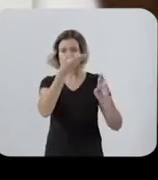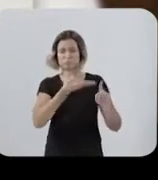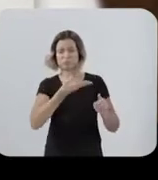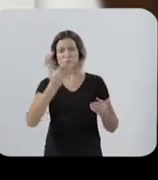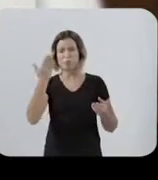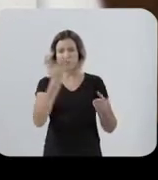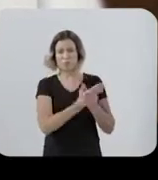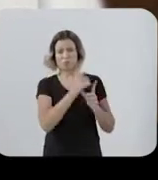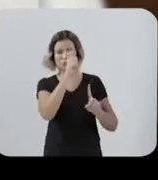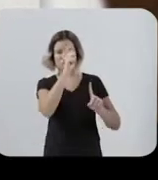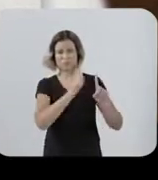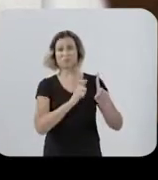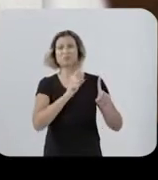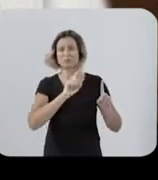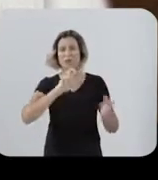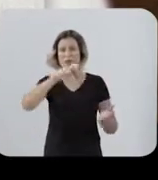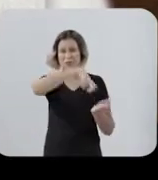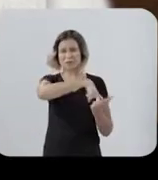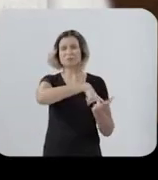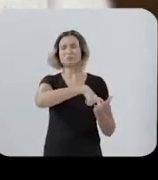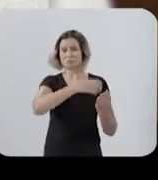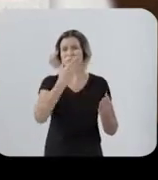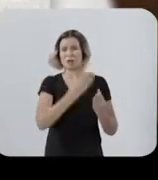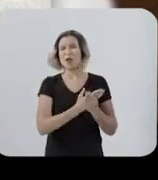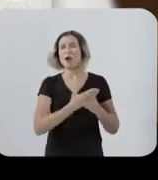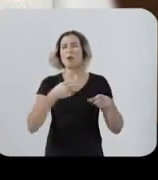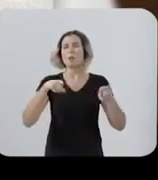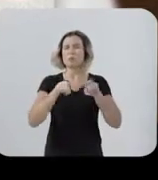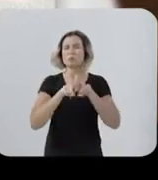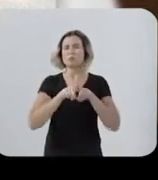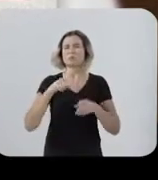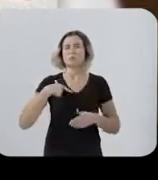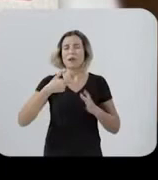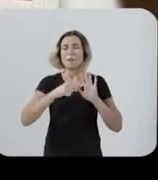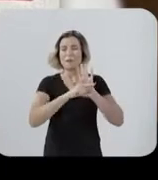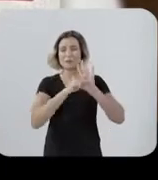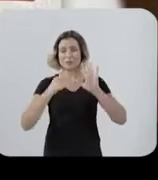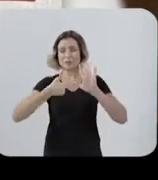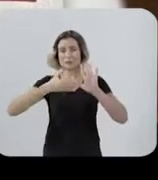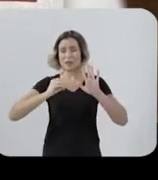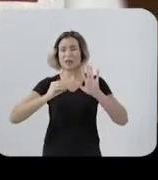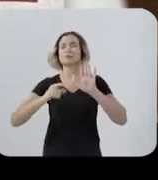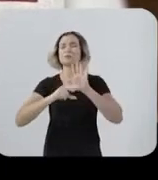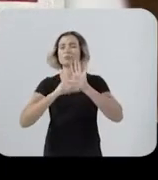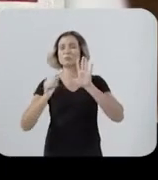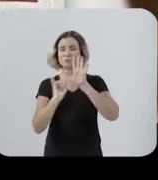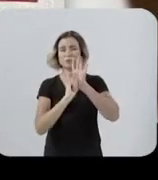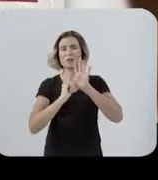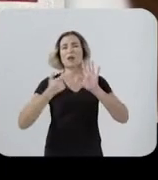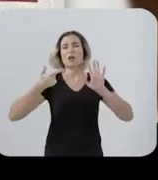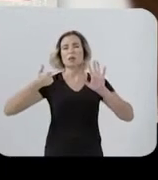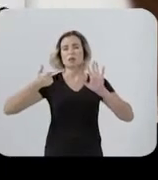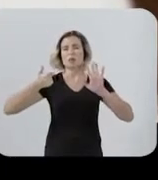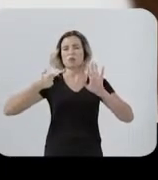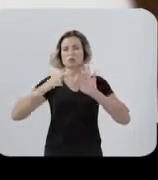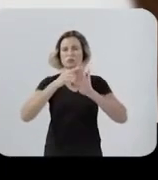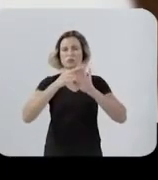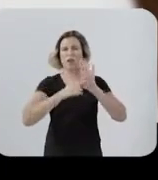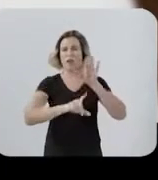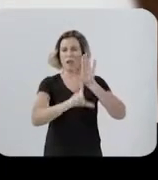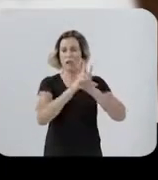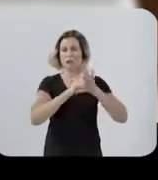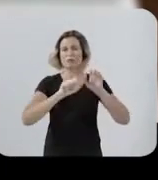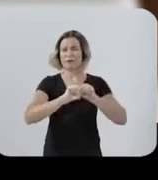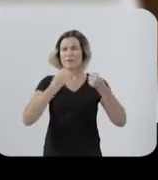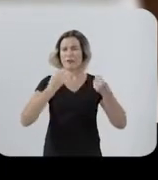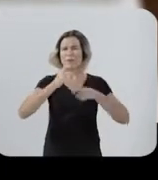Que praticou ato de improbidade tipificado no artigo 10º Inciso 12º da Lei de Improbidade Administrativa Ainda de